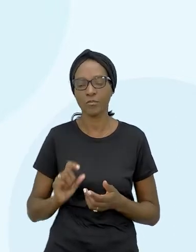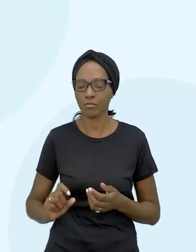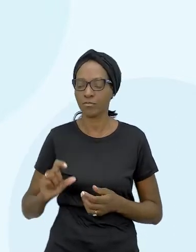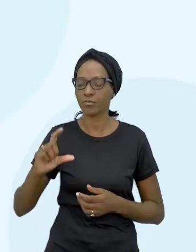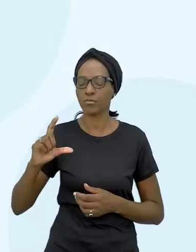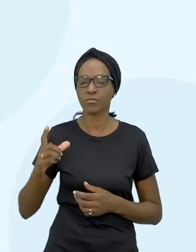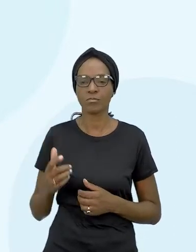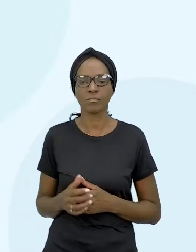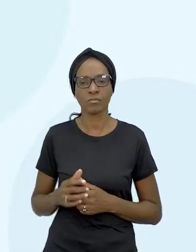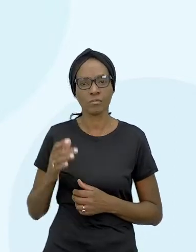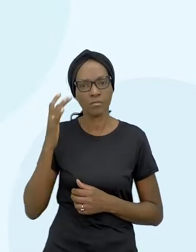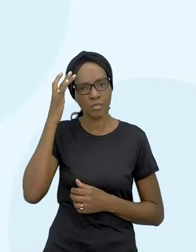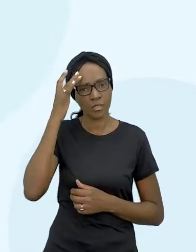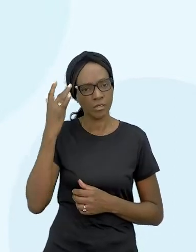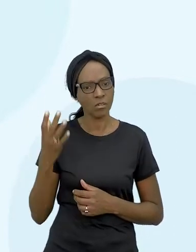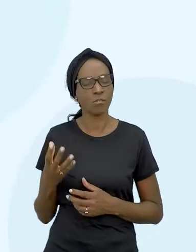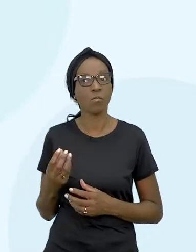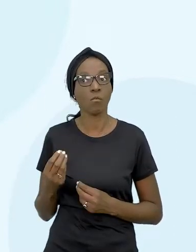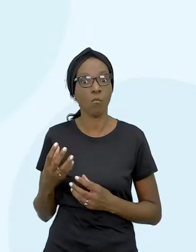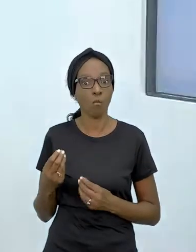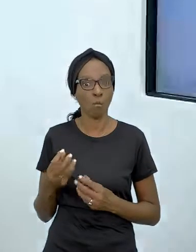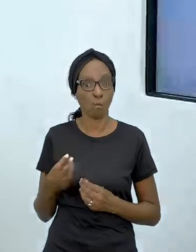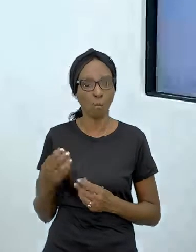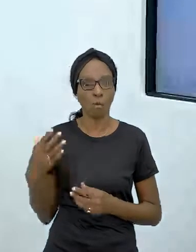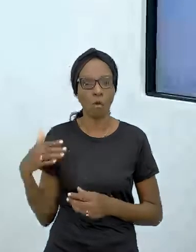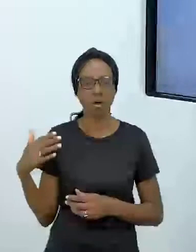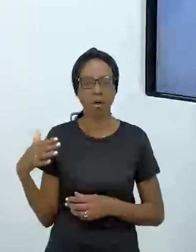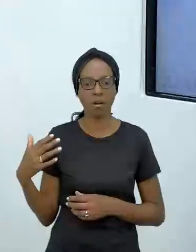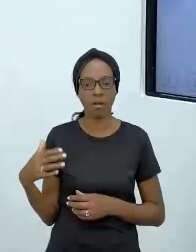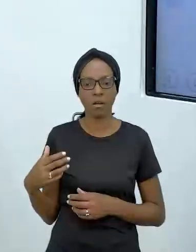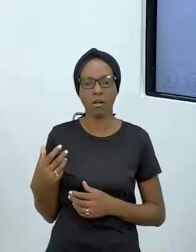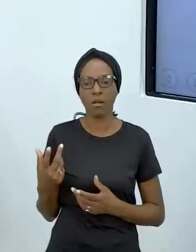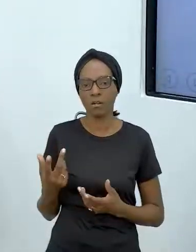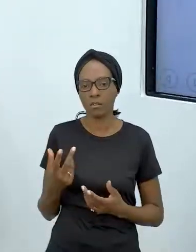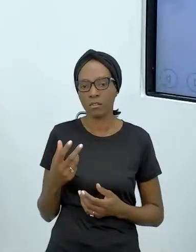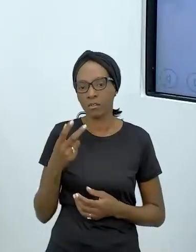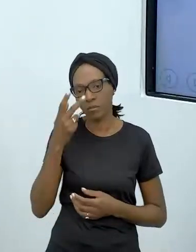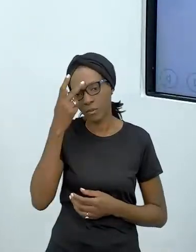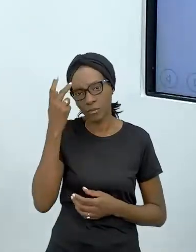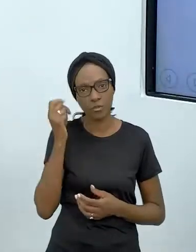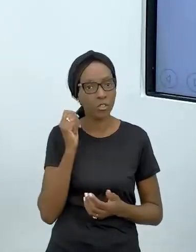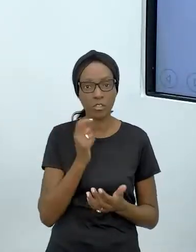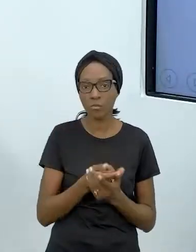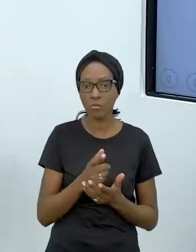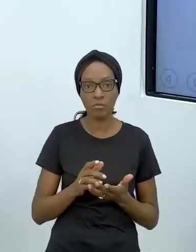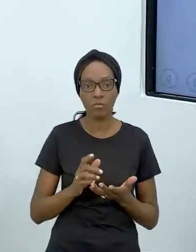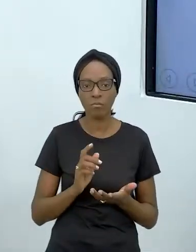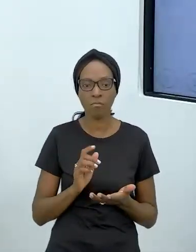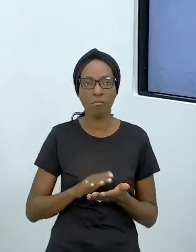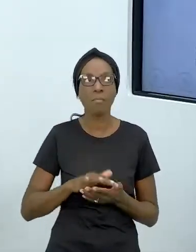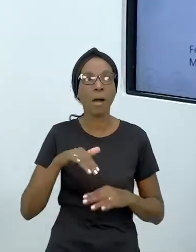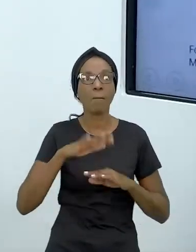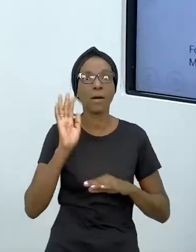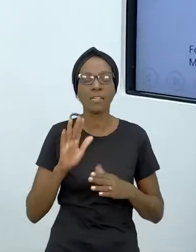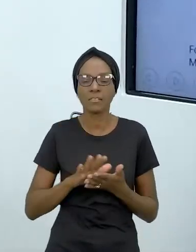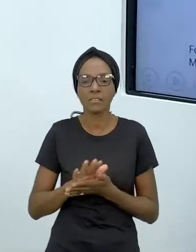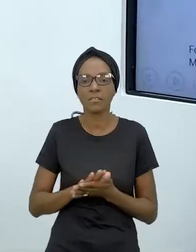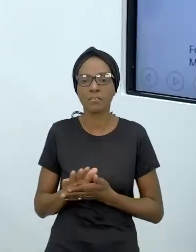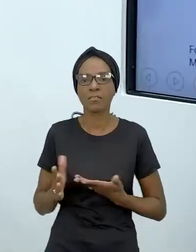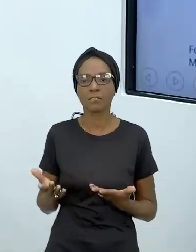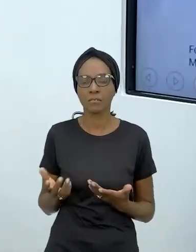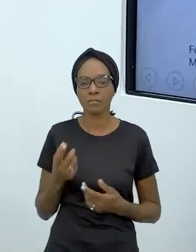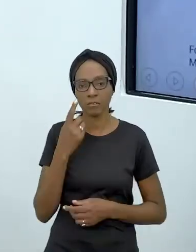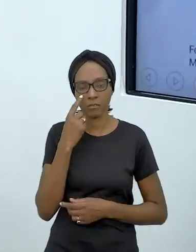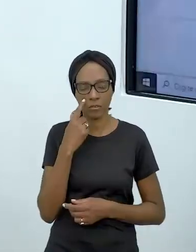E eu acho isso um valor bem significativo pra quem não gastou nada, nada, nada. Eu vou abrir a calculadora pra gente fazer essas